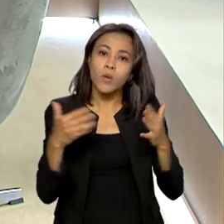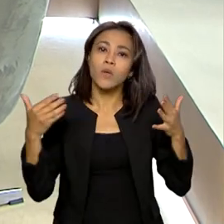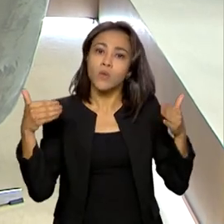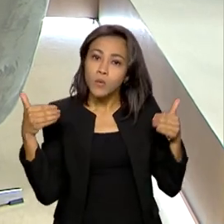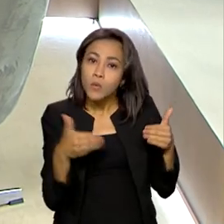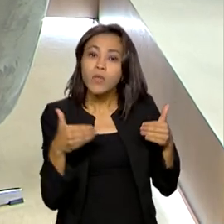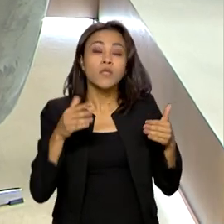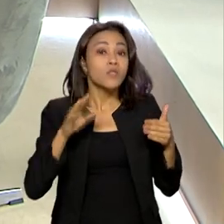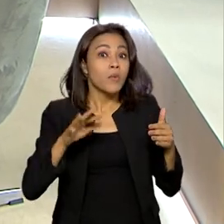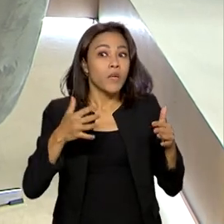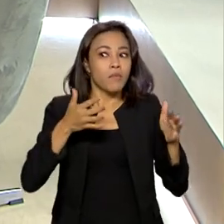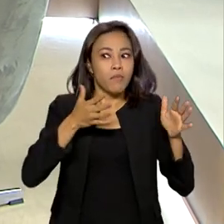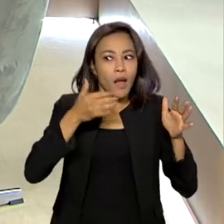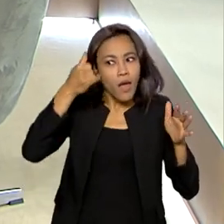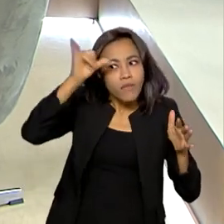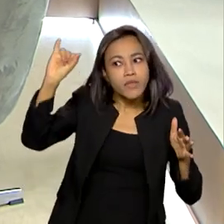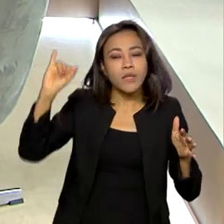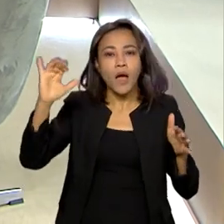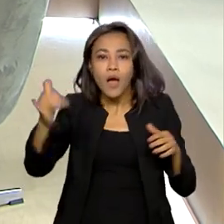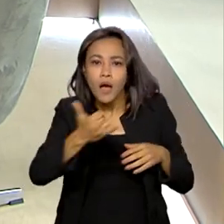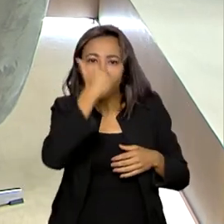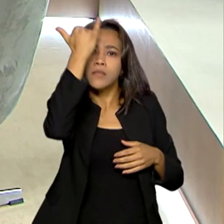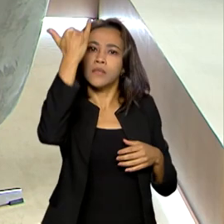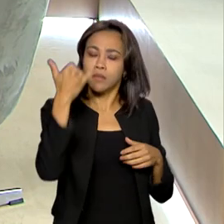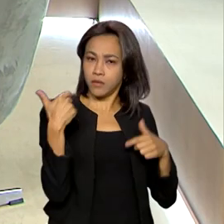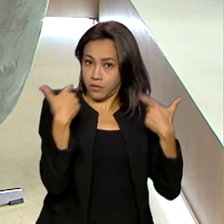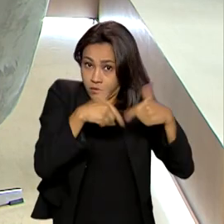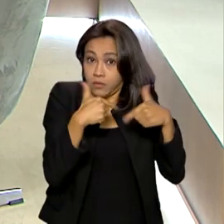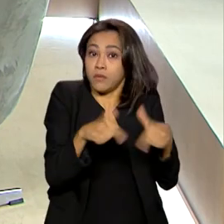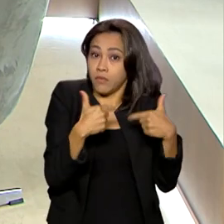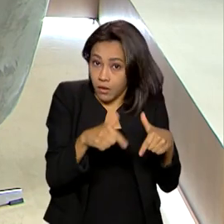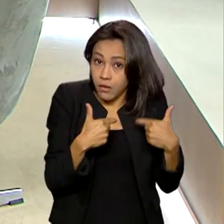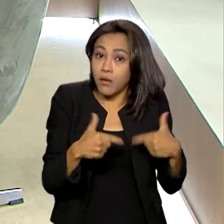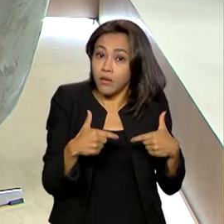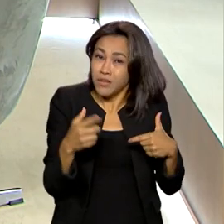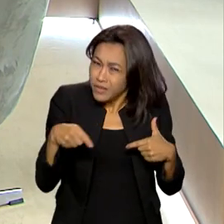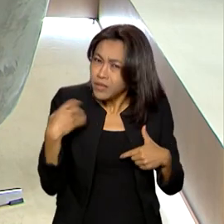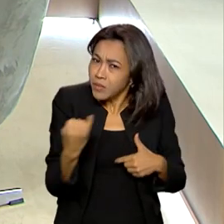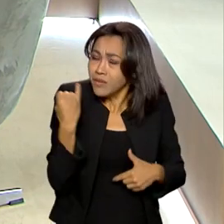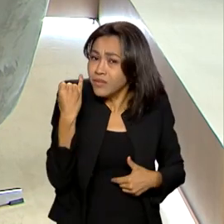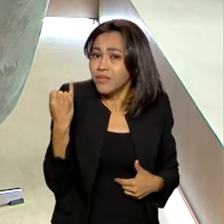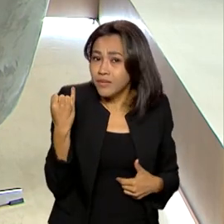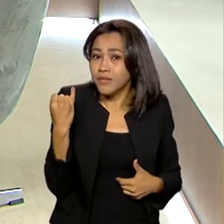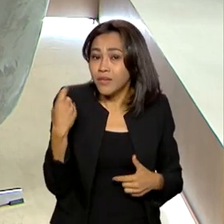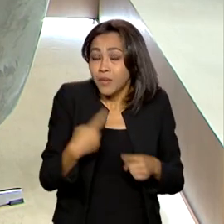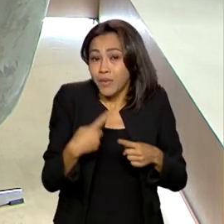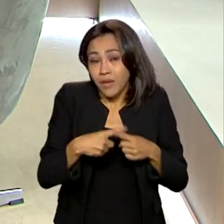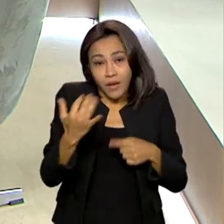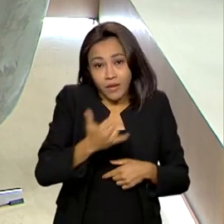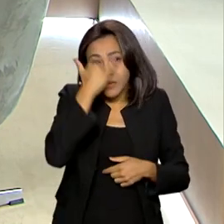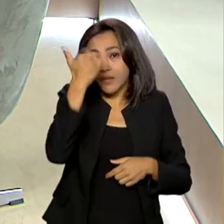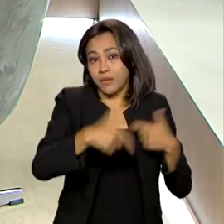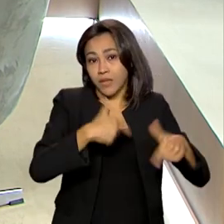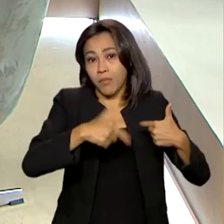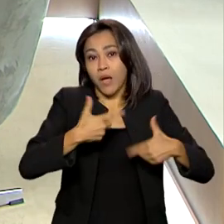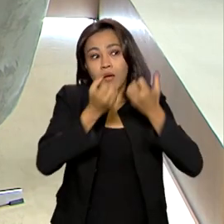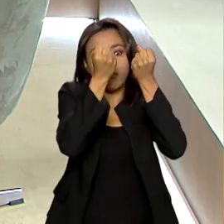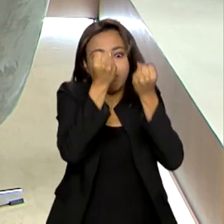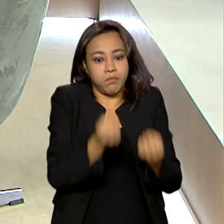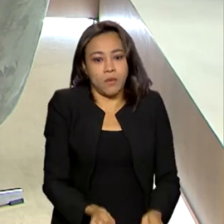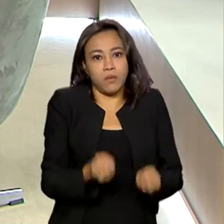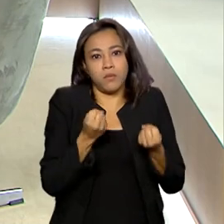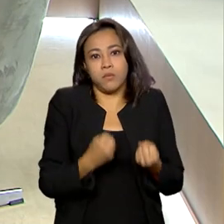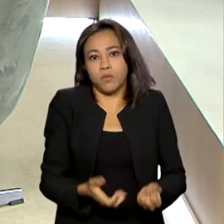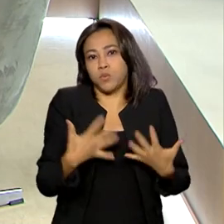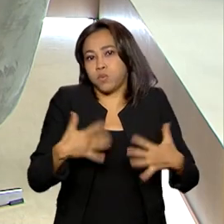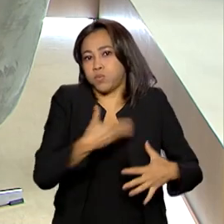prevenção, campanhas de prevenção contra acidentes de trabalho. Isso é fundamental, porque os acidentes de trabalho têm um custo alto para o